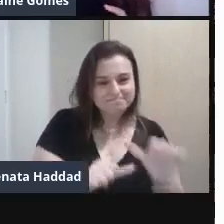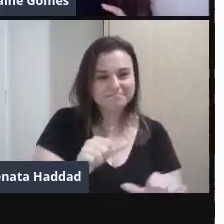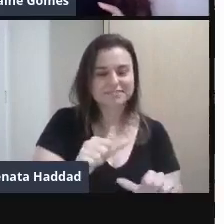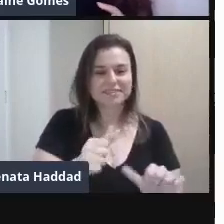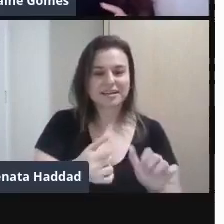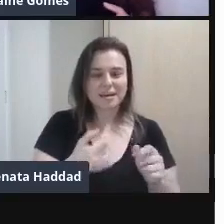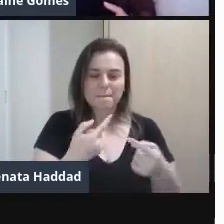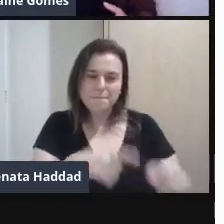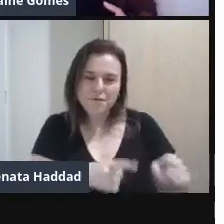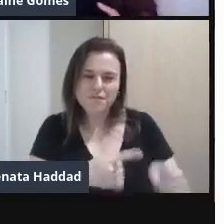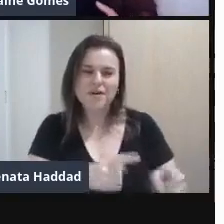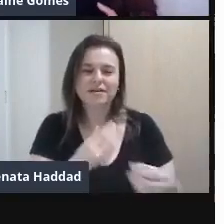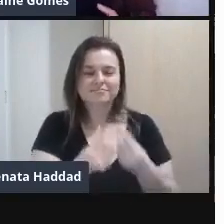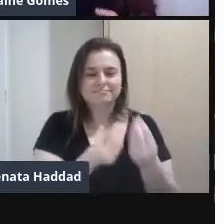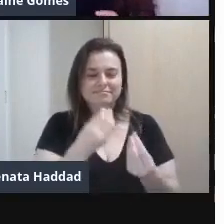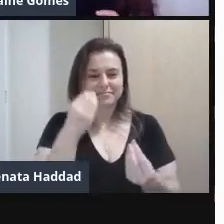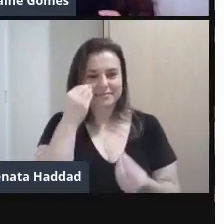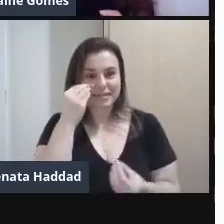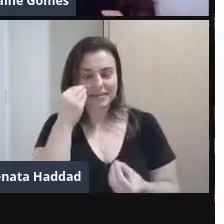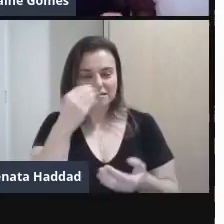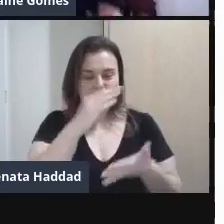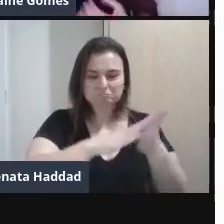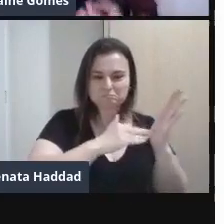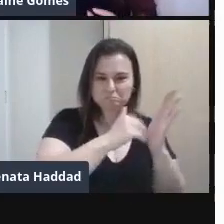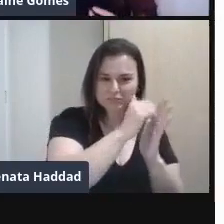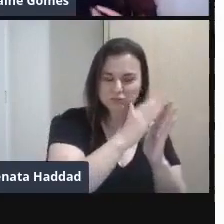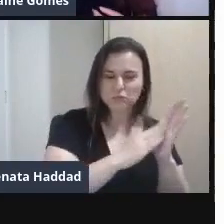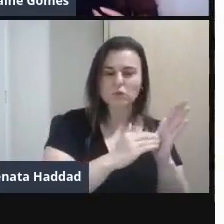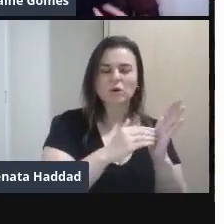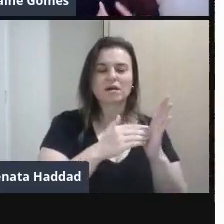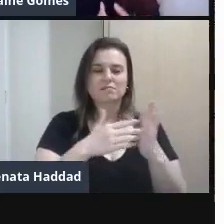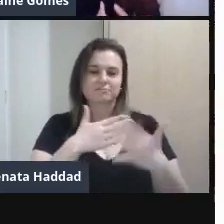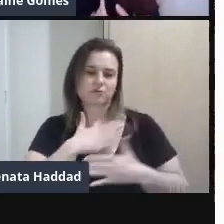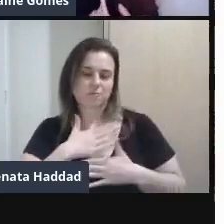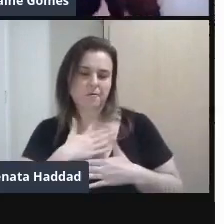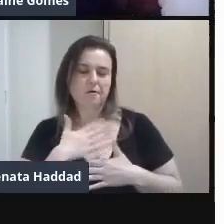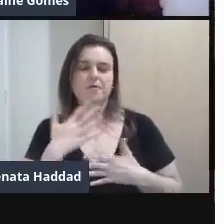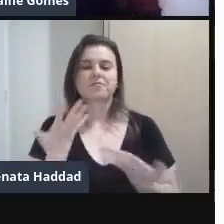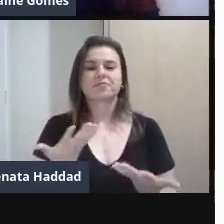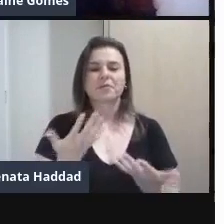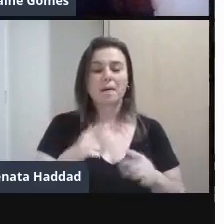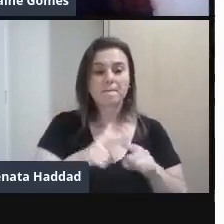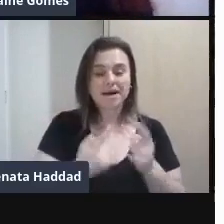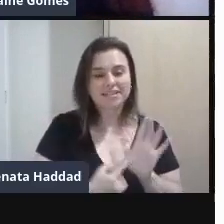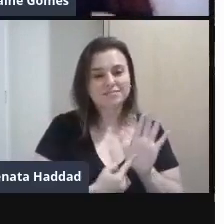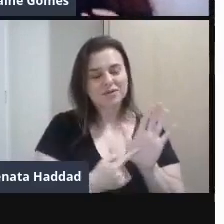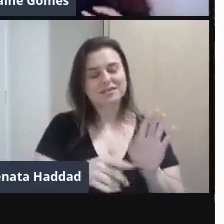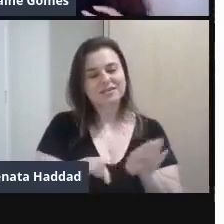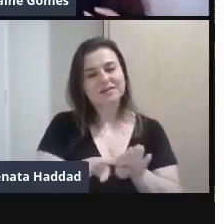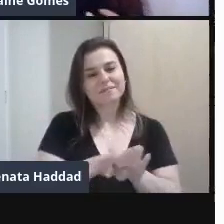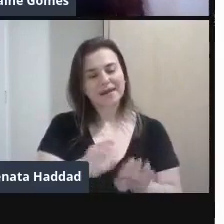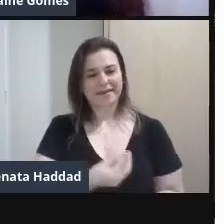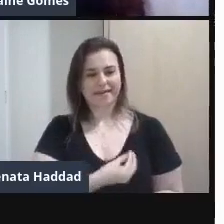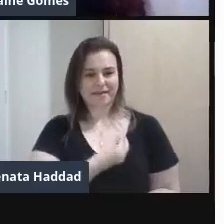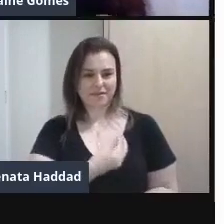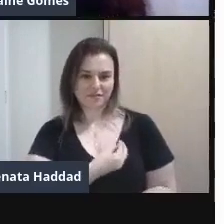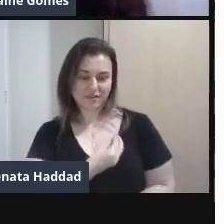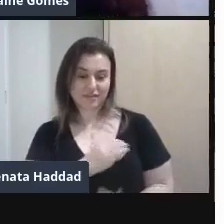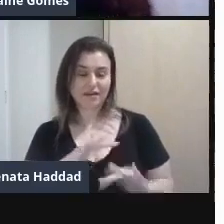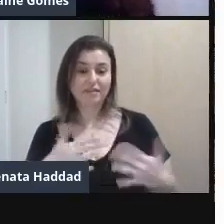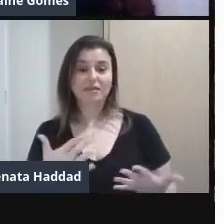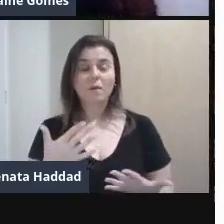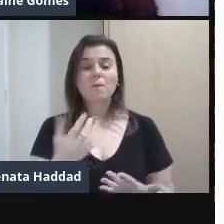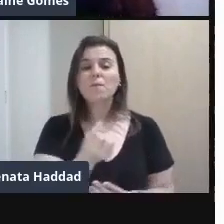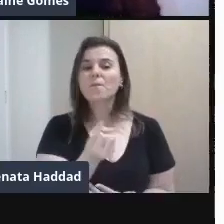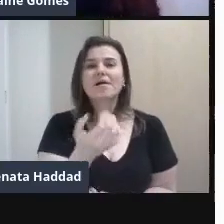Estéticas Por meio da pintura Principalmente Mas que traz Referências biográficas Então Quantos de nós Que